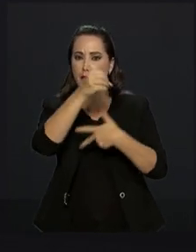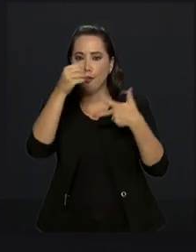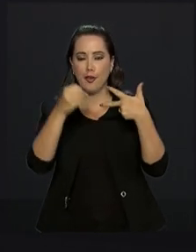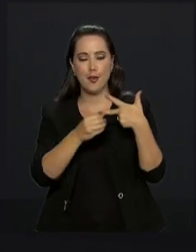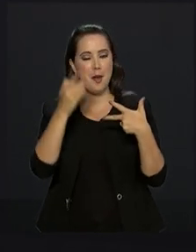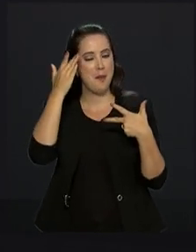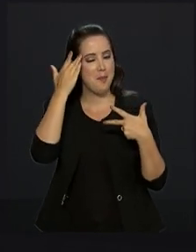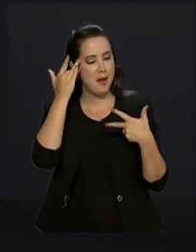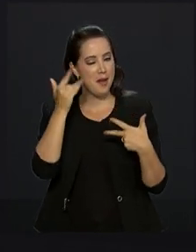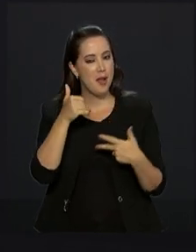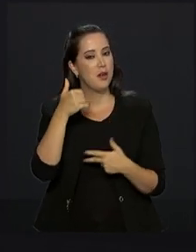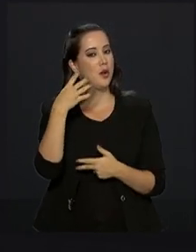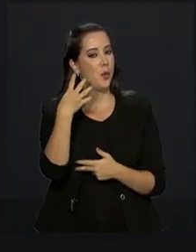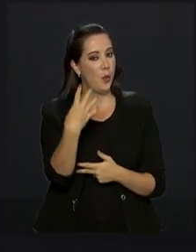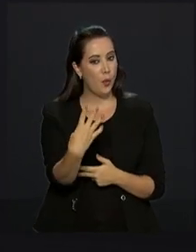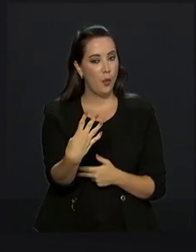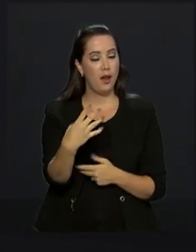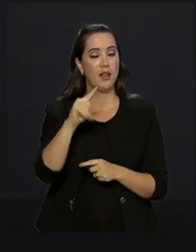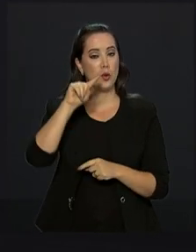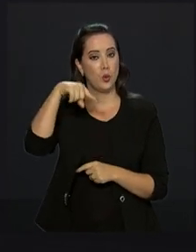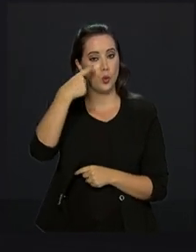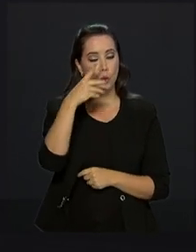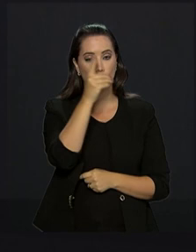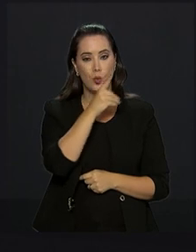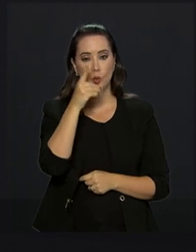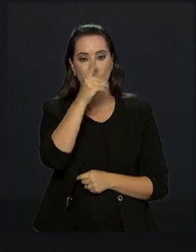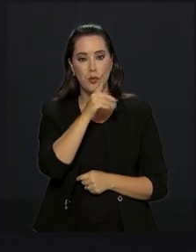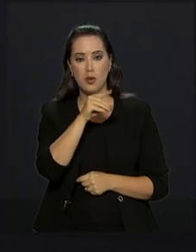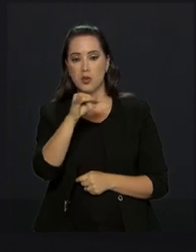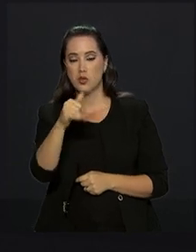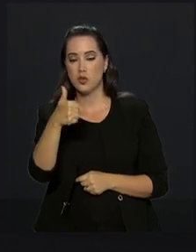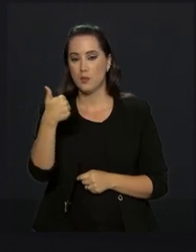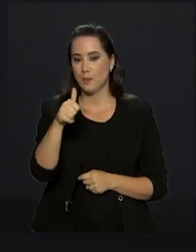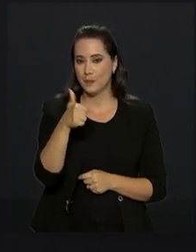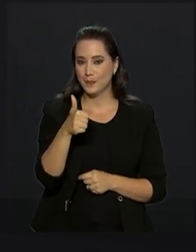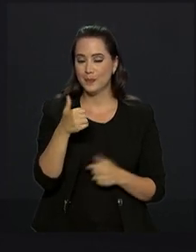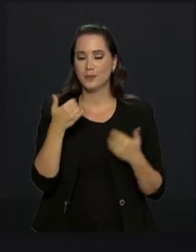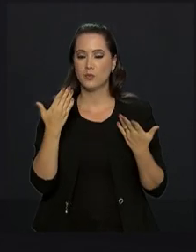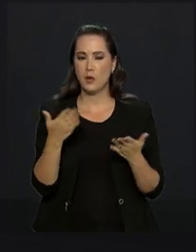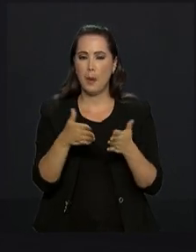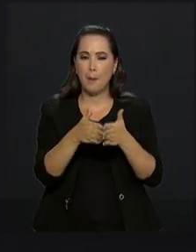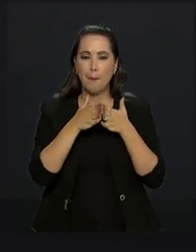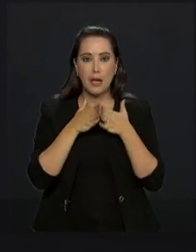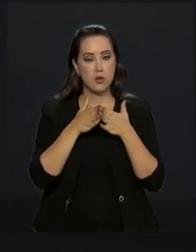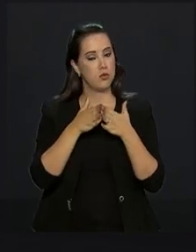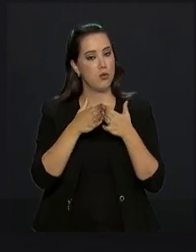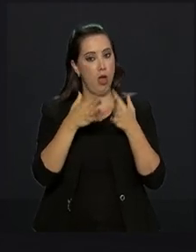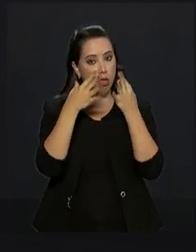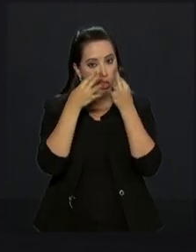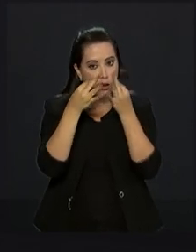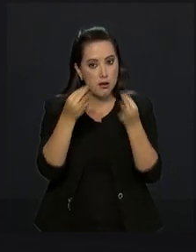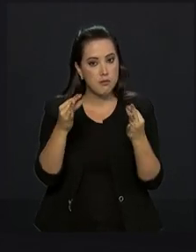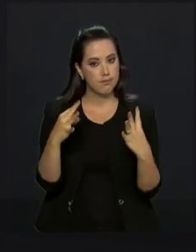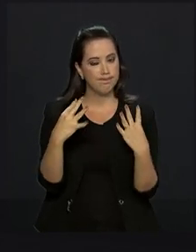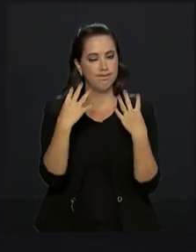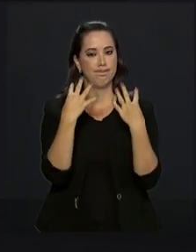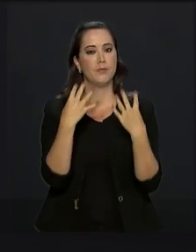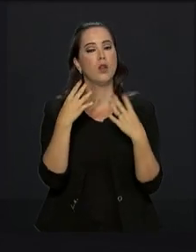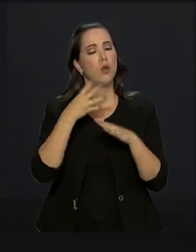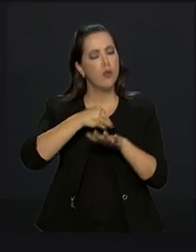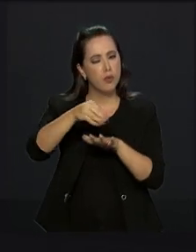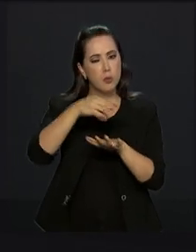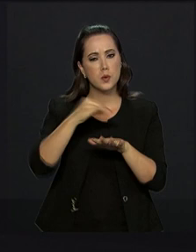Enem amanhã, dia 4, e no próximo domingo, dia 11. Peço atenção para informações importantes,